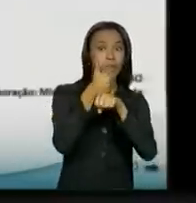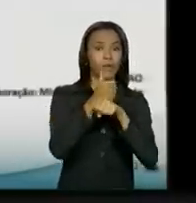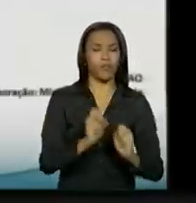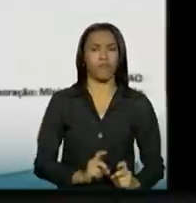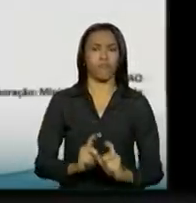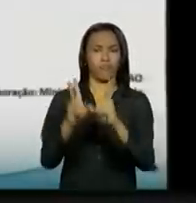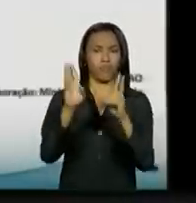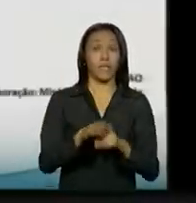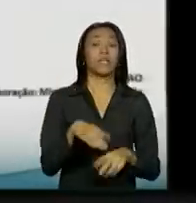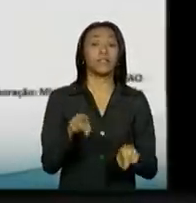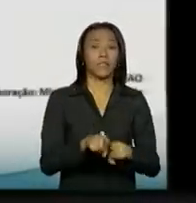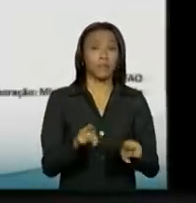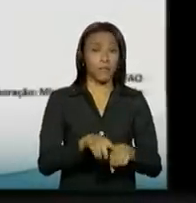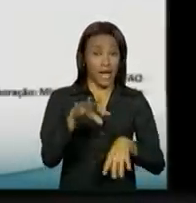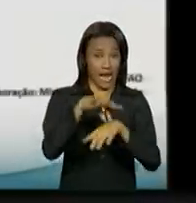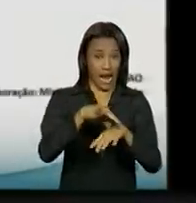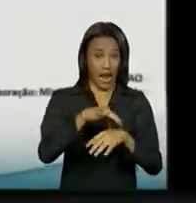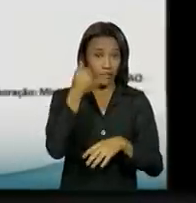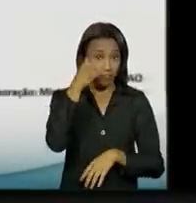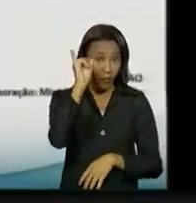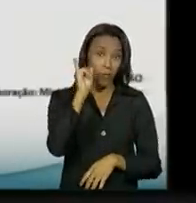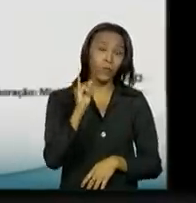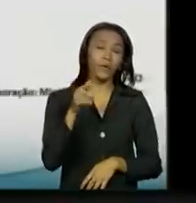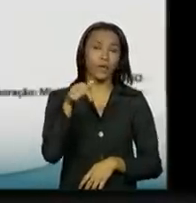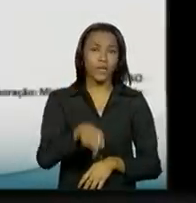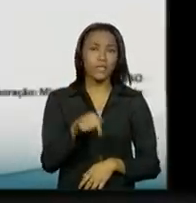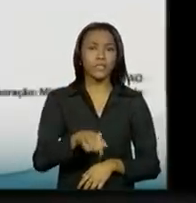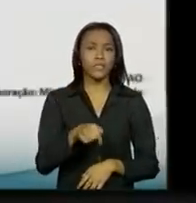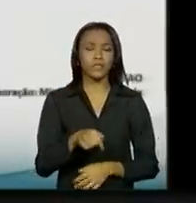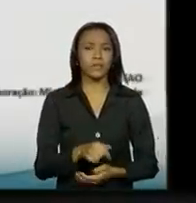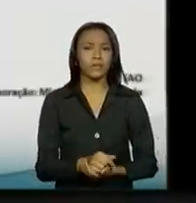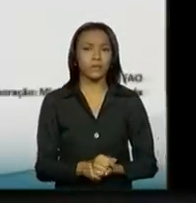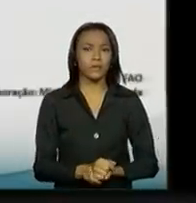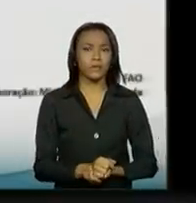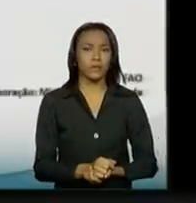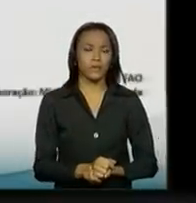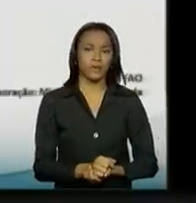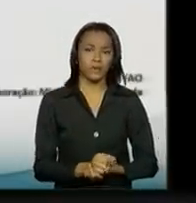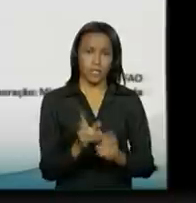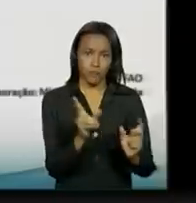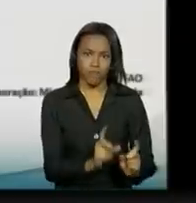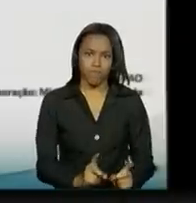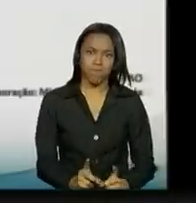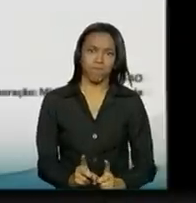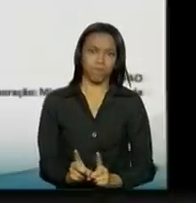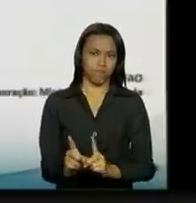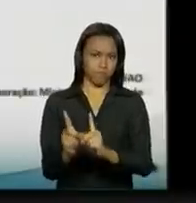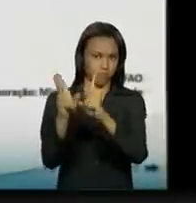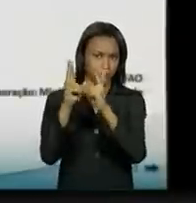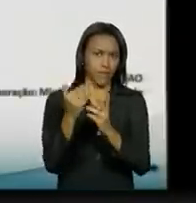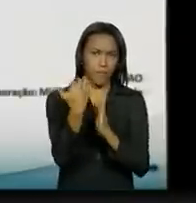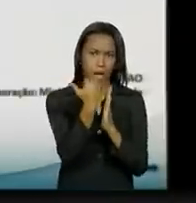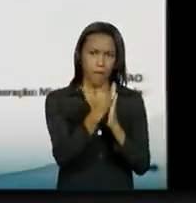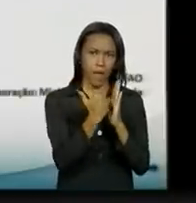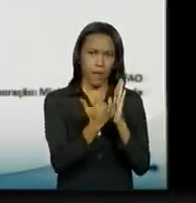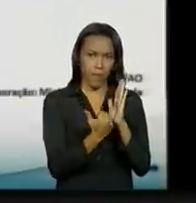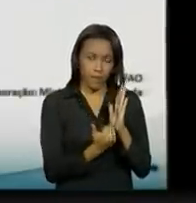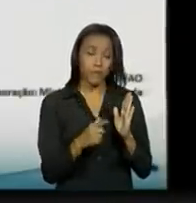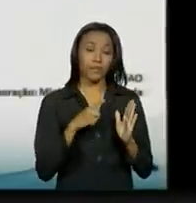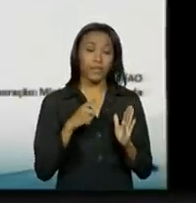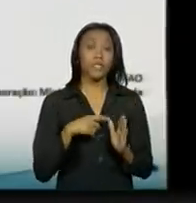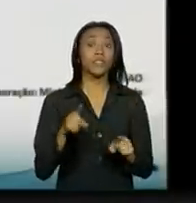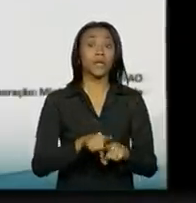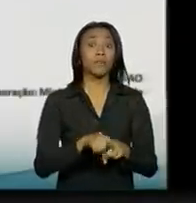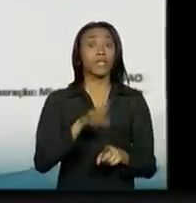carne bovina, o maior produtor, bovina processada, e o maior exportador e assim por diante. O maior